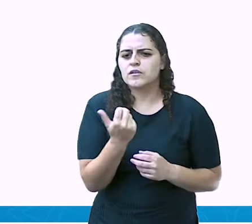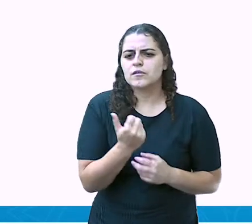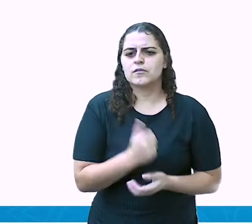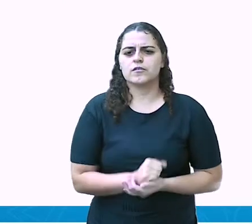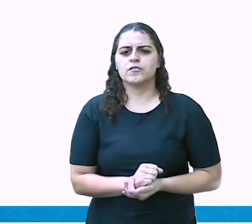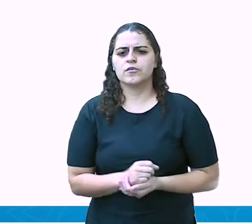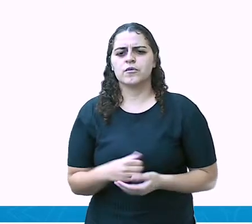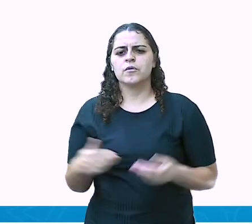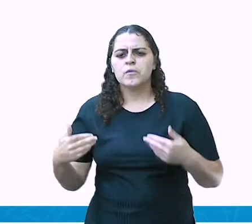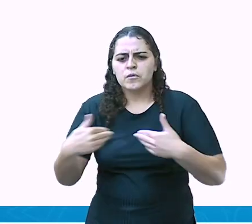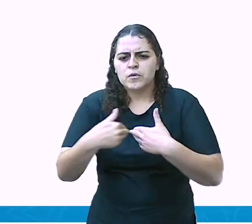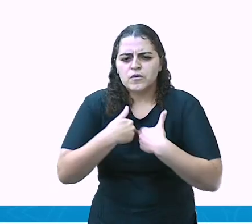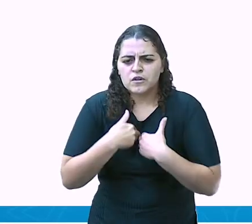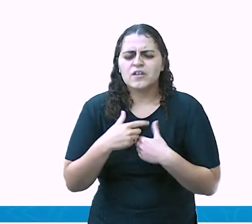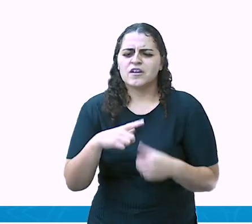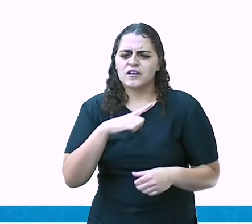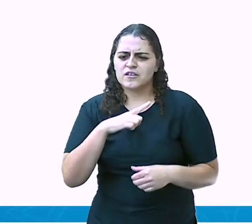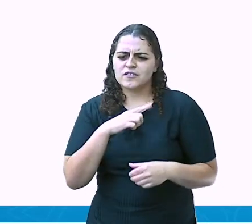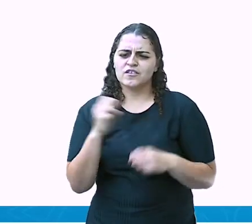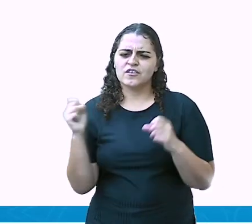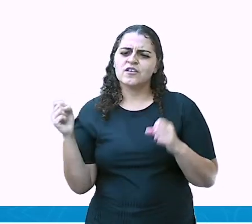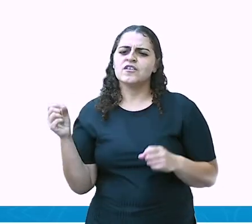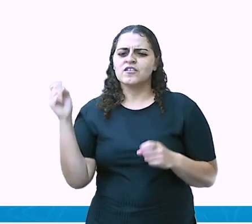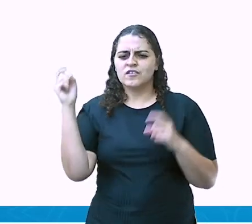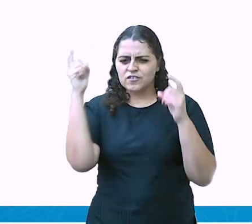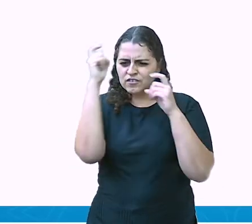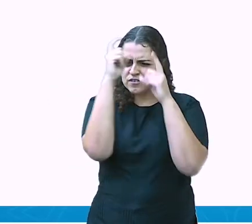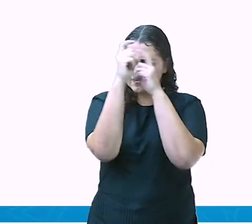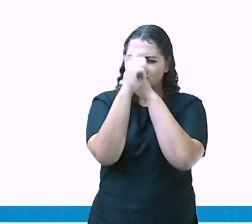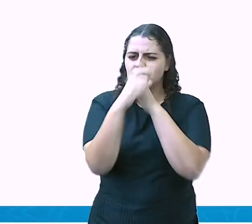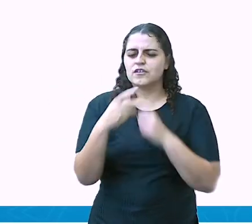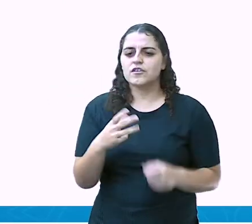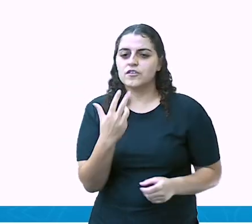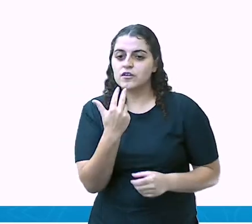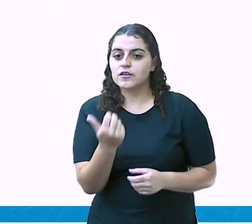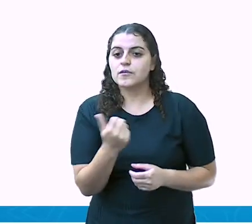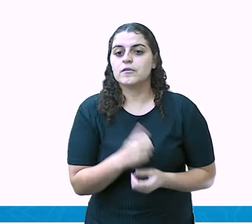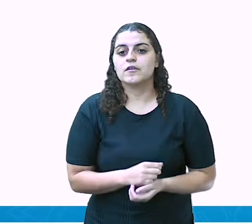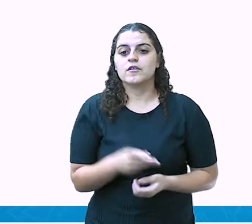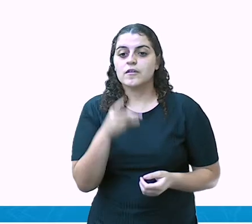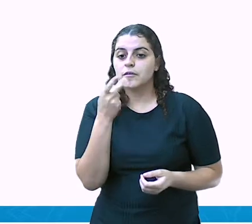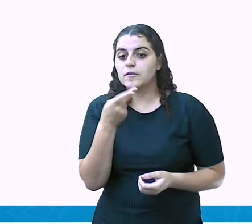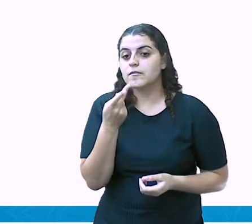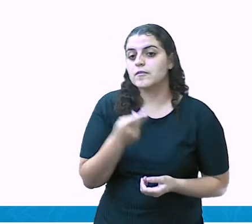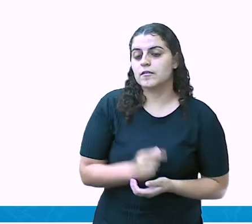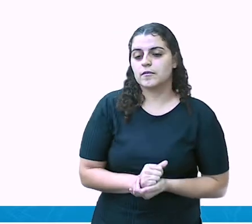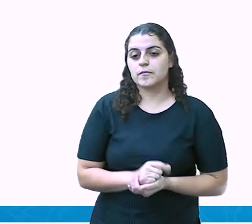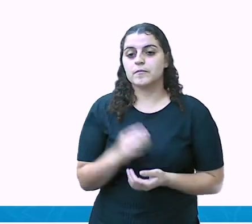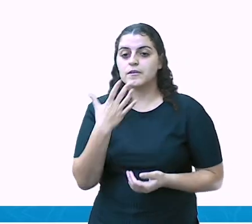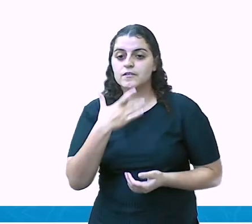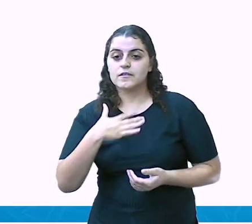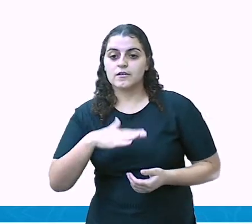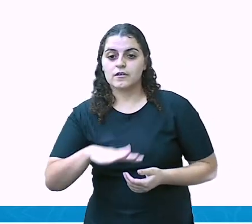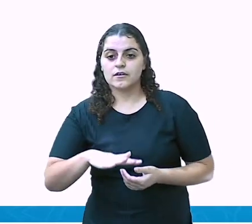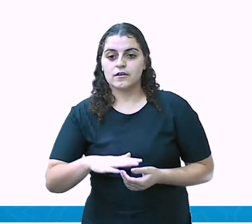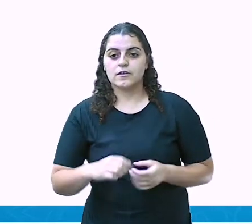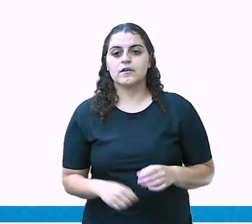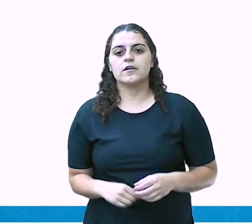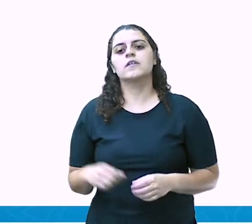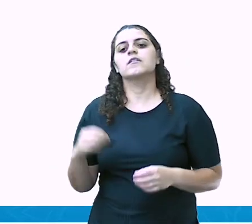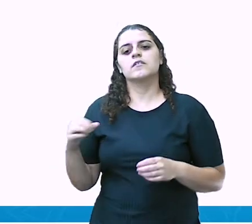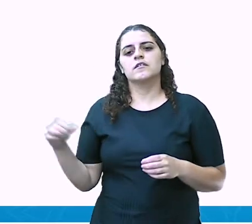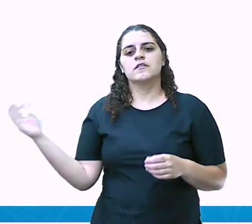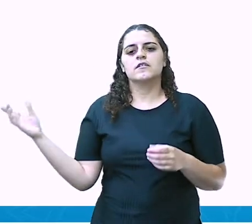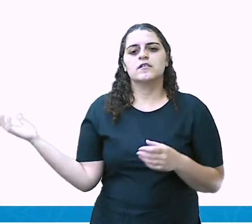autismo, a criança tem dificuldade para adquirir a linguagem para colocar ela na fala, né? Mas a criança com autismo seletivo, não.